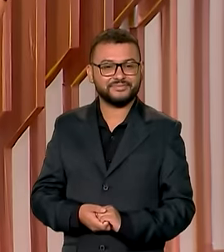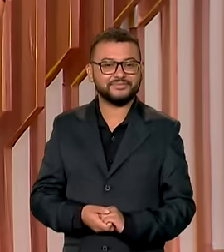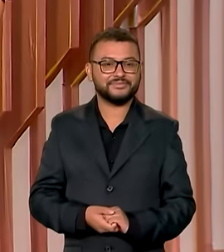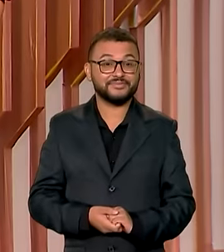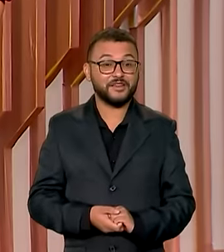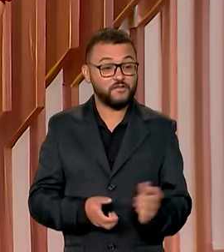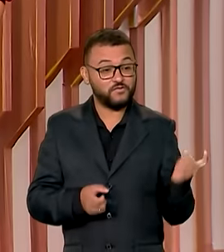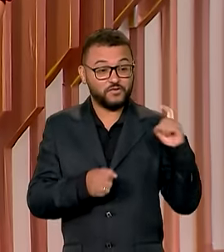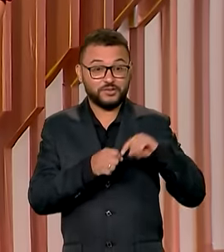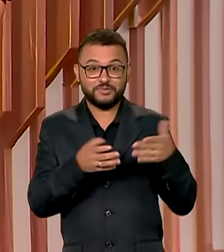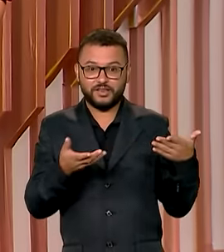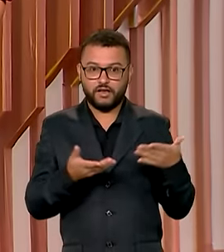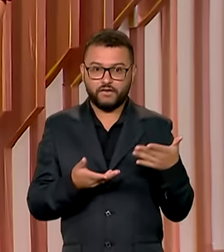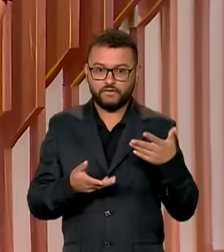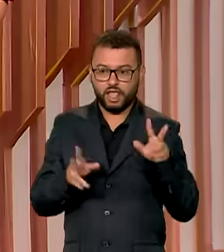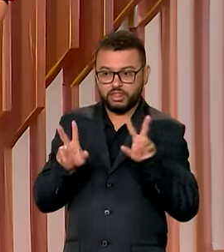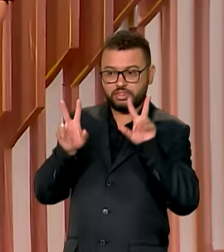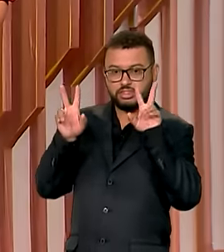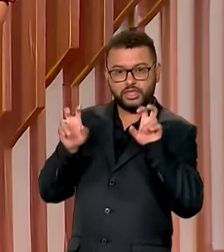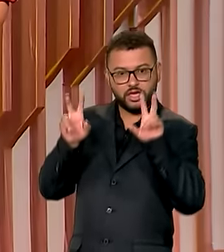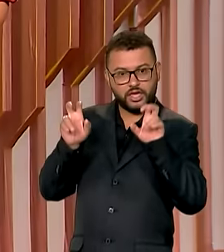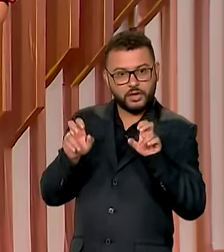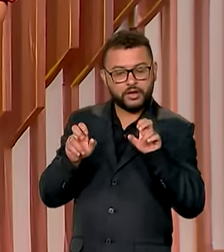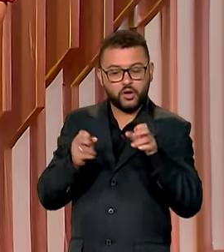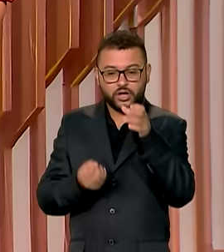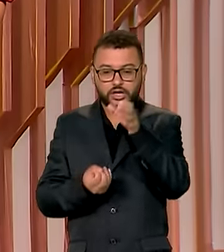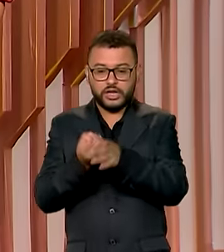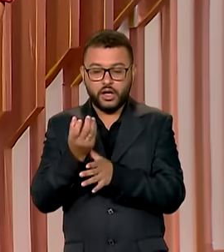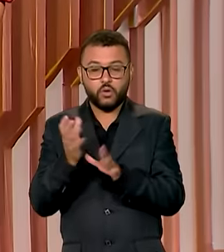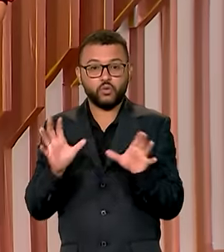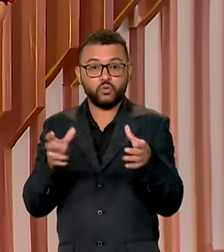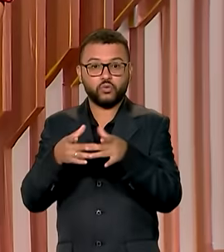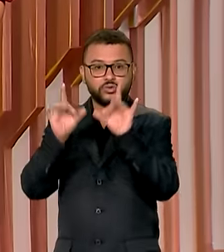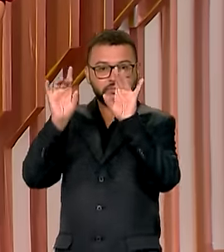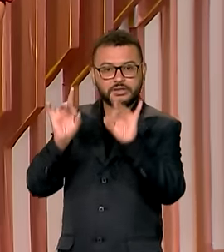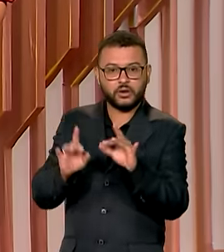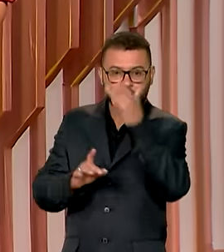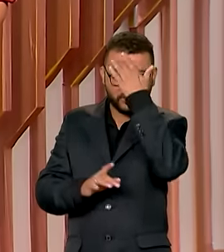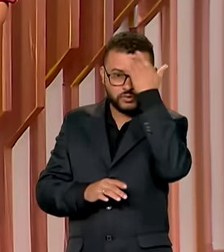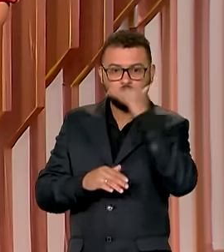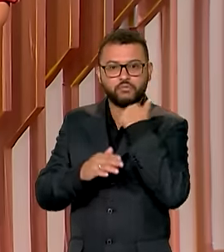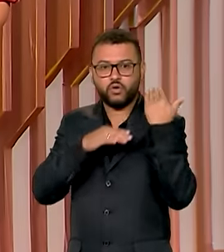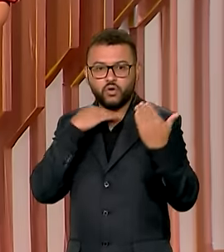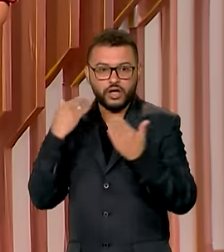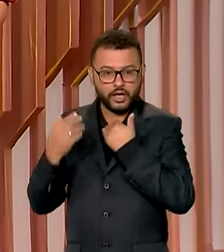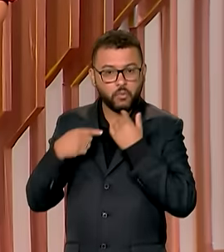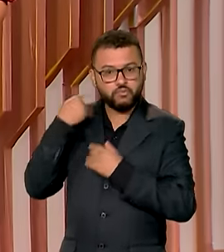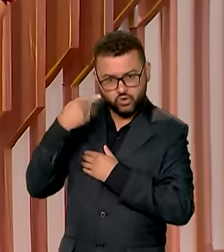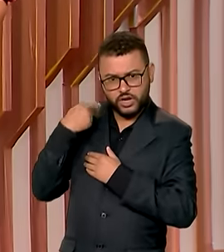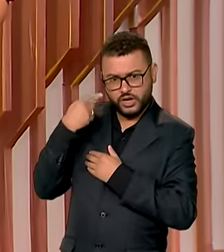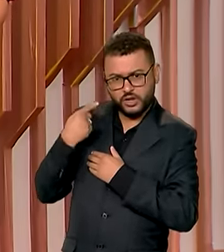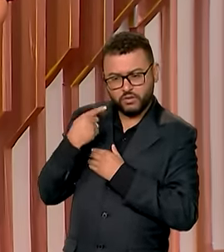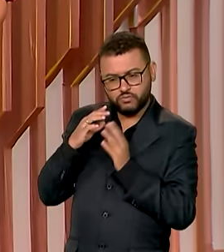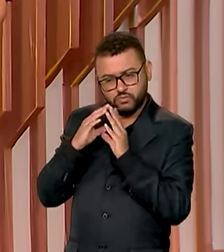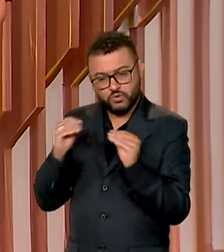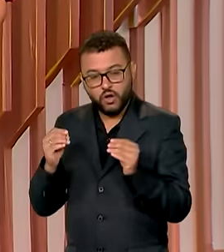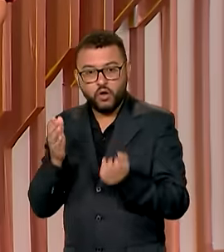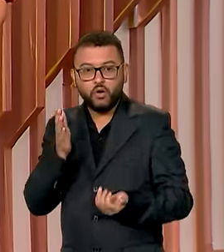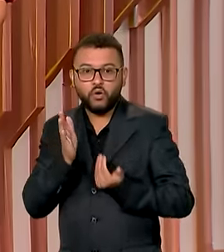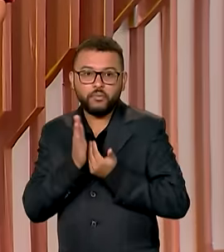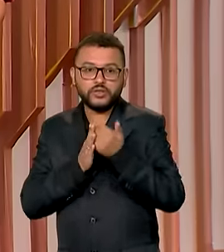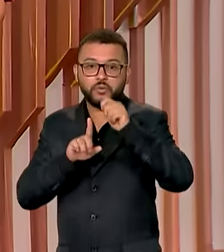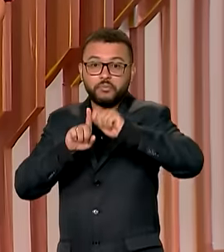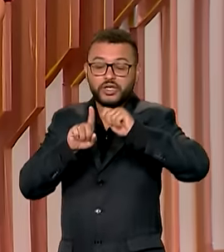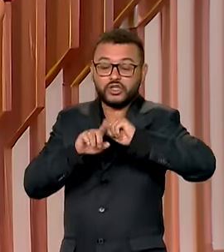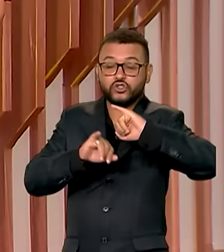Estamos de volta e vamos falar da Comissão Especial sobre Mortos e Desaparecidos Políticos que foi reinstalada